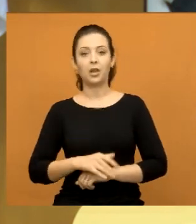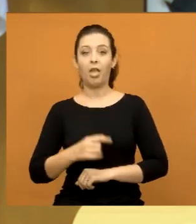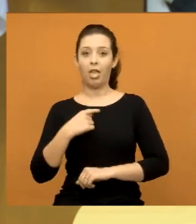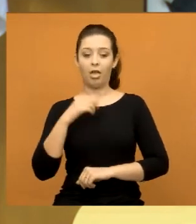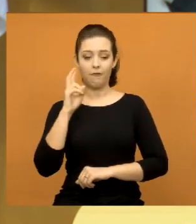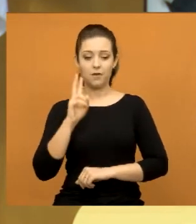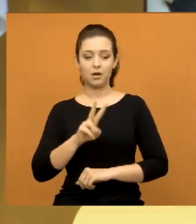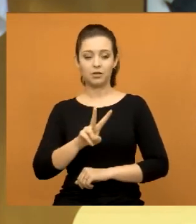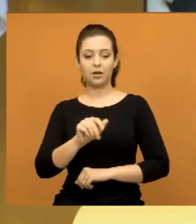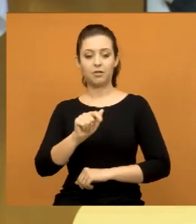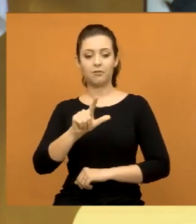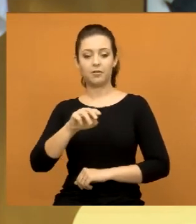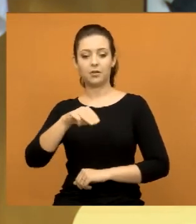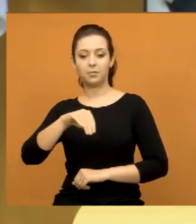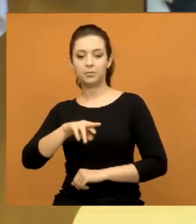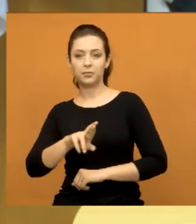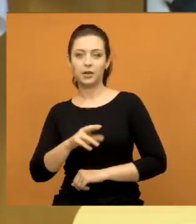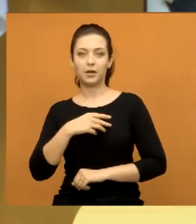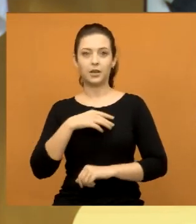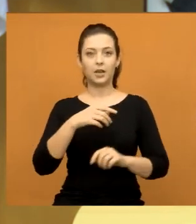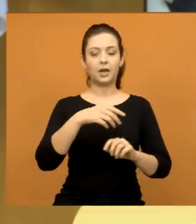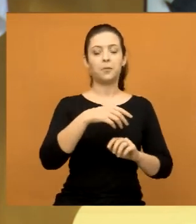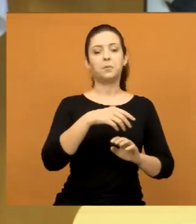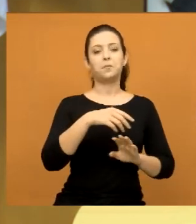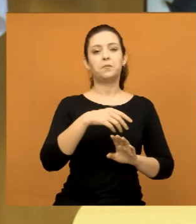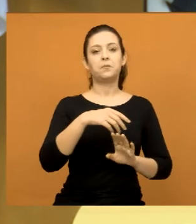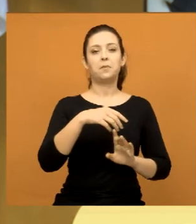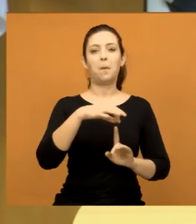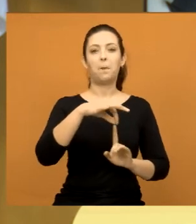Valmir que está ligando daqui do posto aqui e tal.